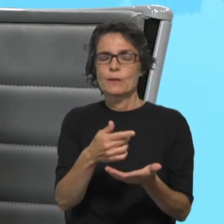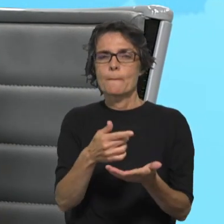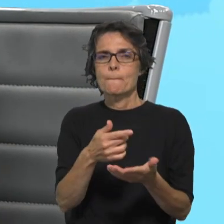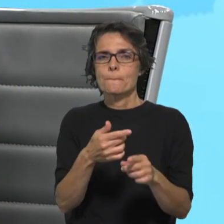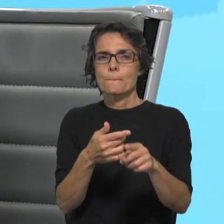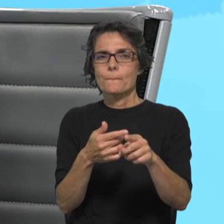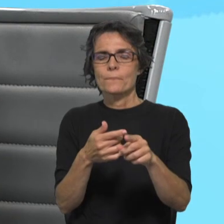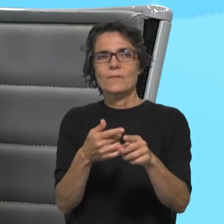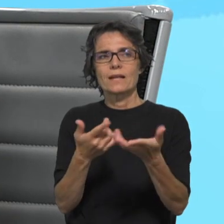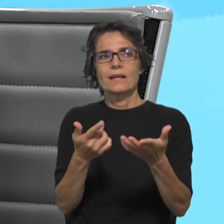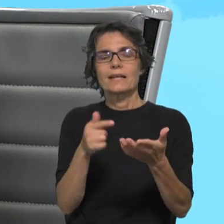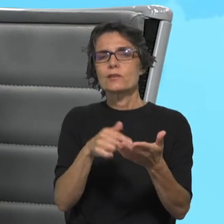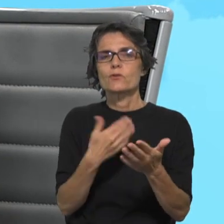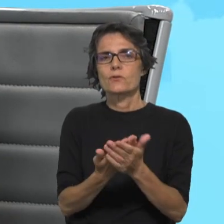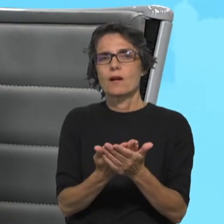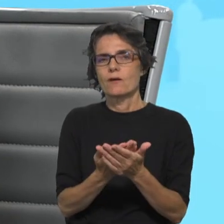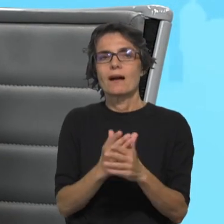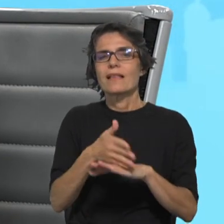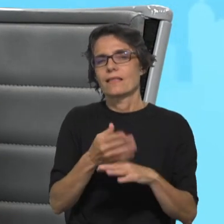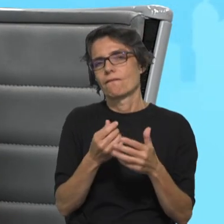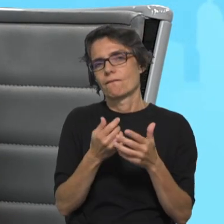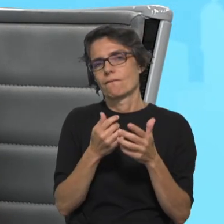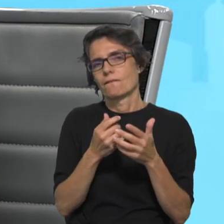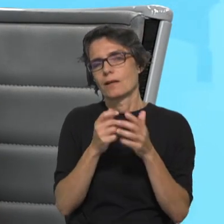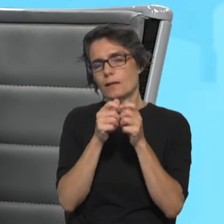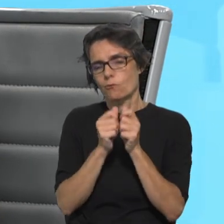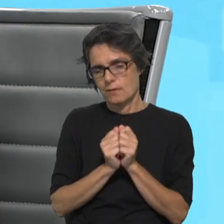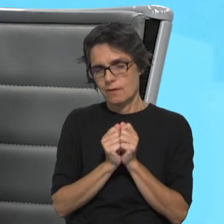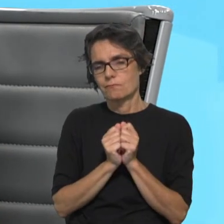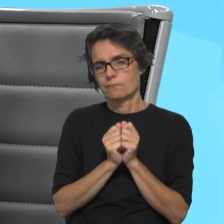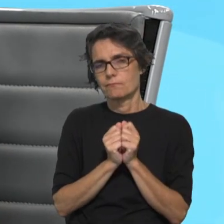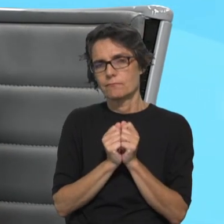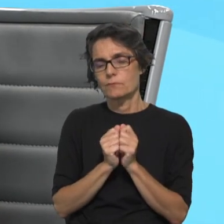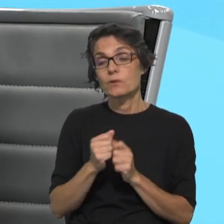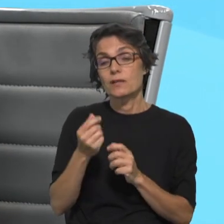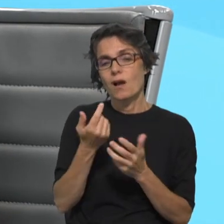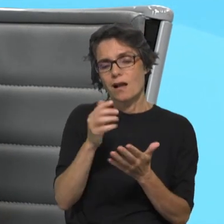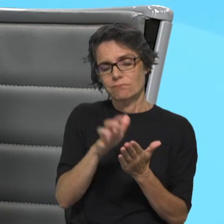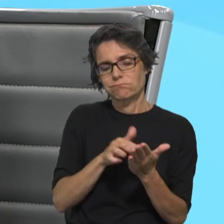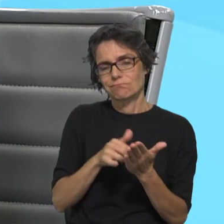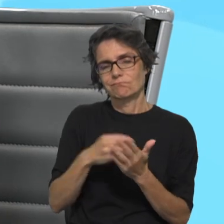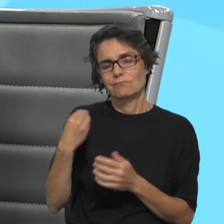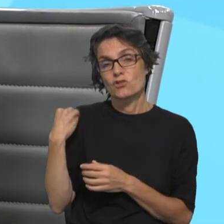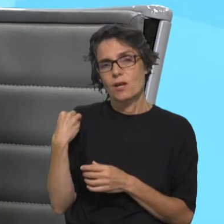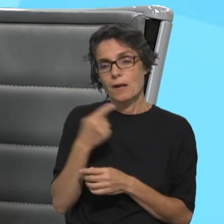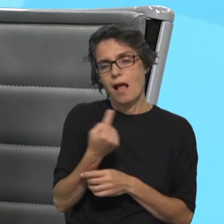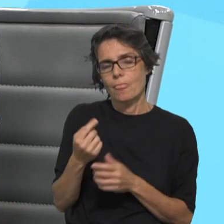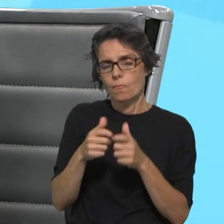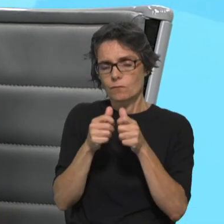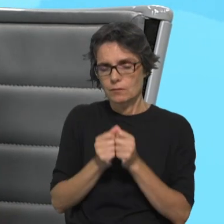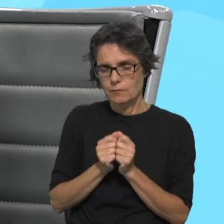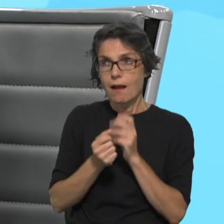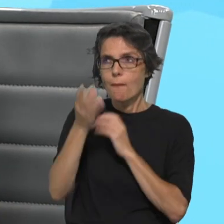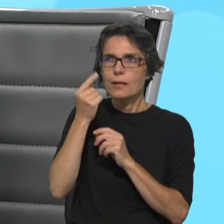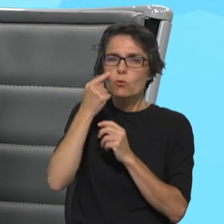é fruto da oração, este reconhecimento. E, portanto, é um convite à oração e a aprender a relacionar-nos com este